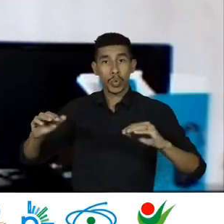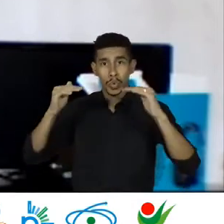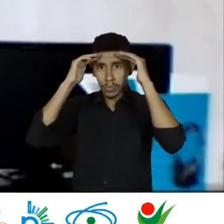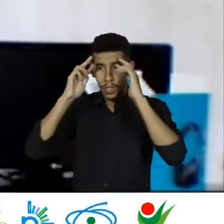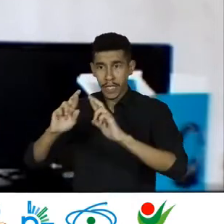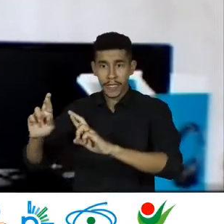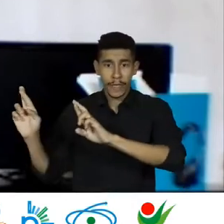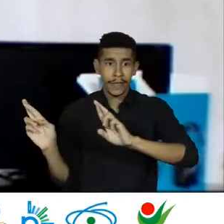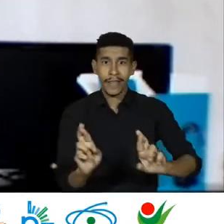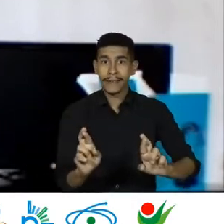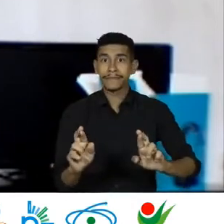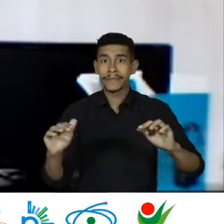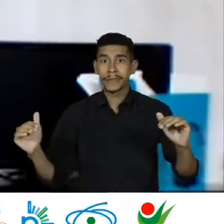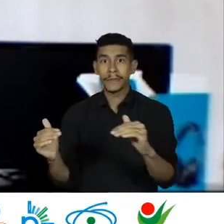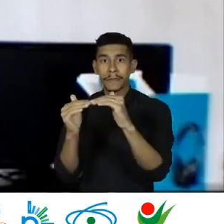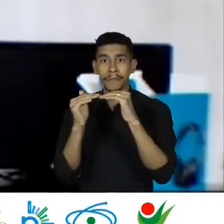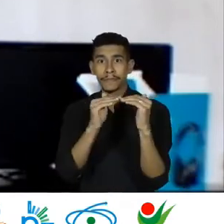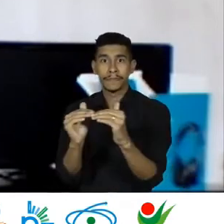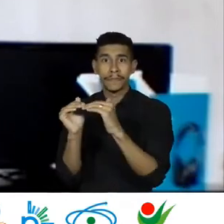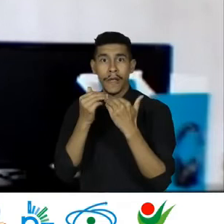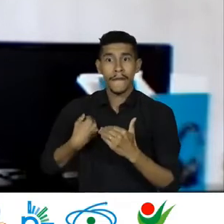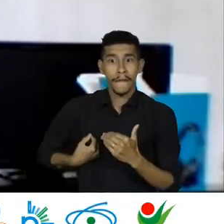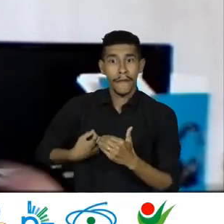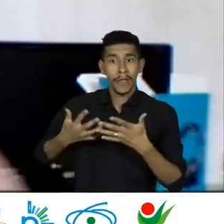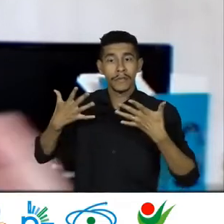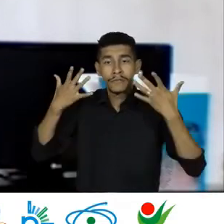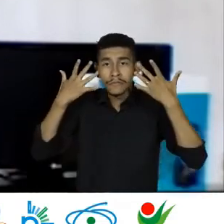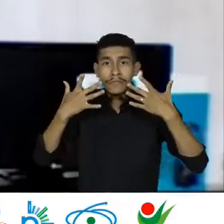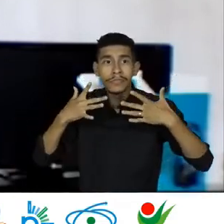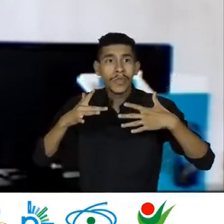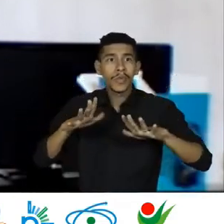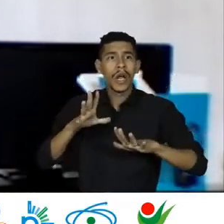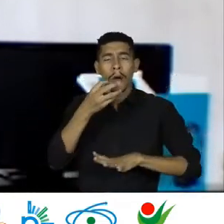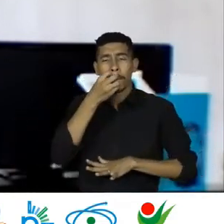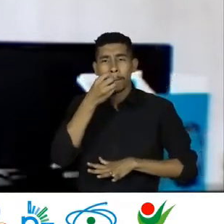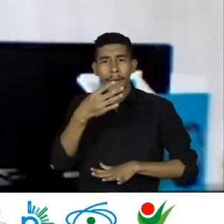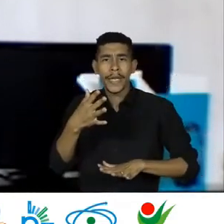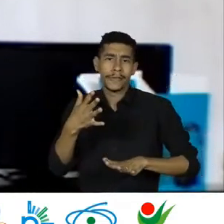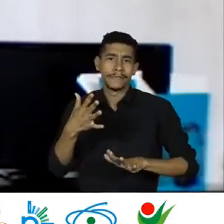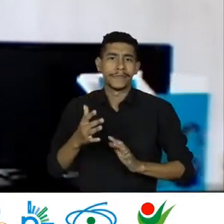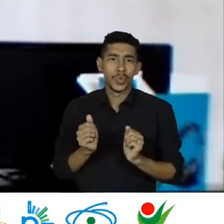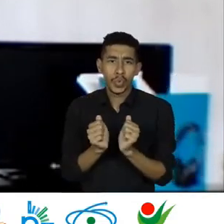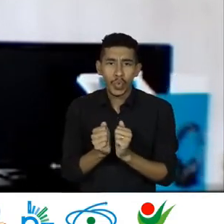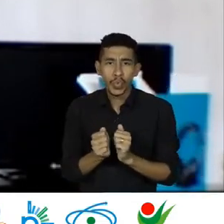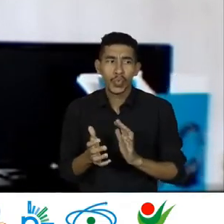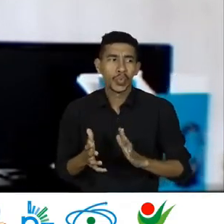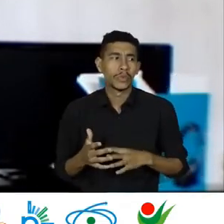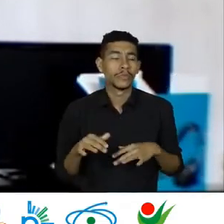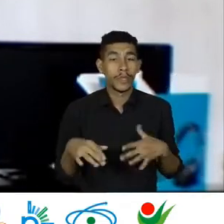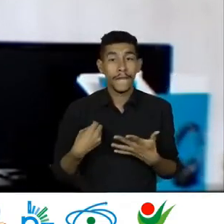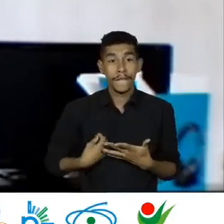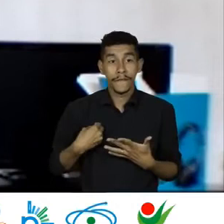E viver Em harmonia E igualdade E equidade Então a vida Em sociedade